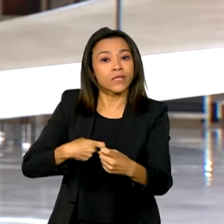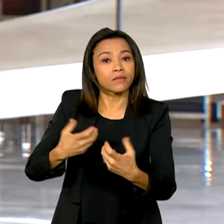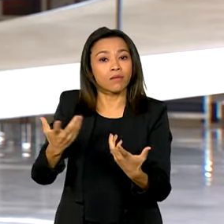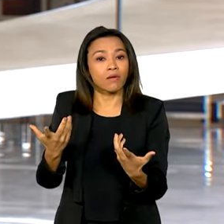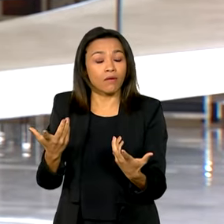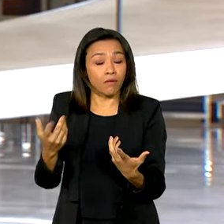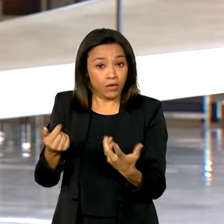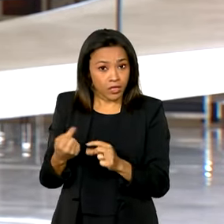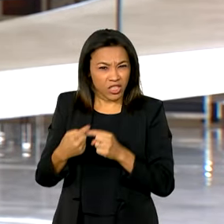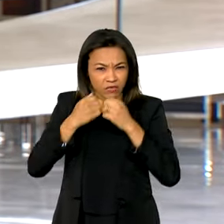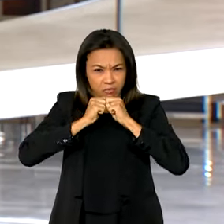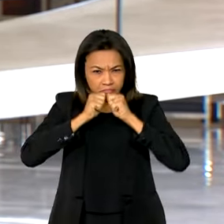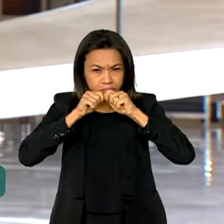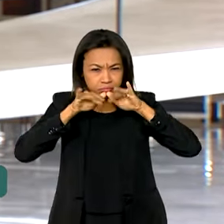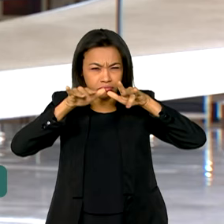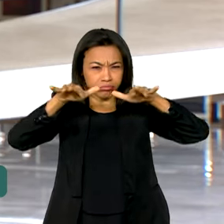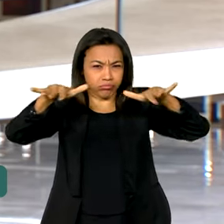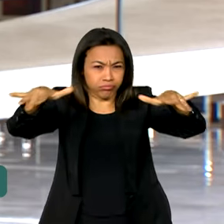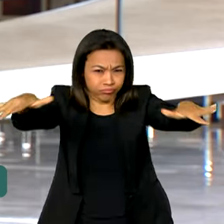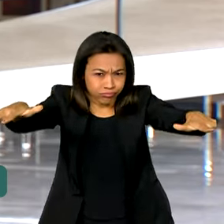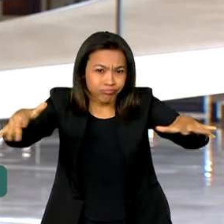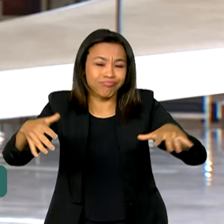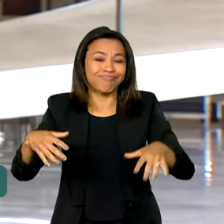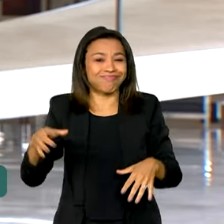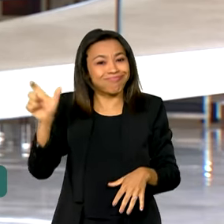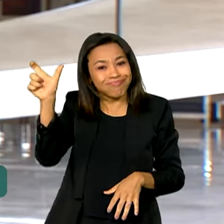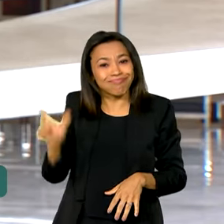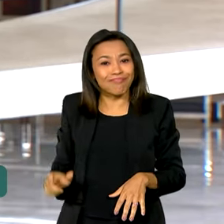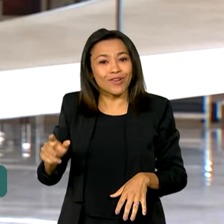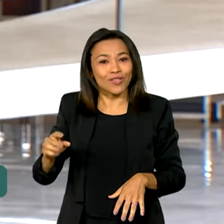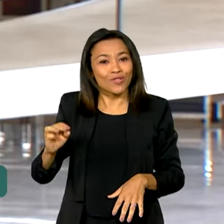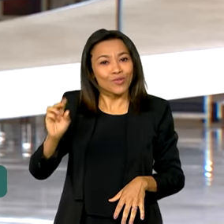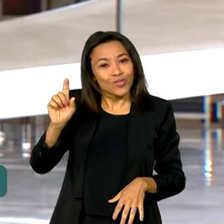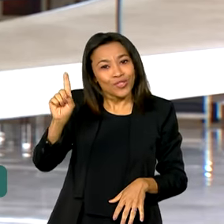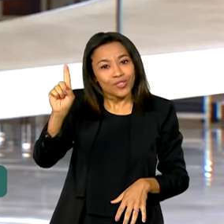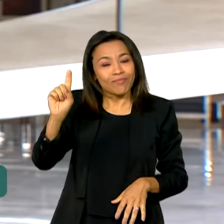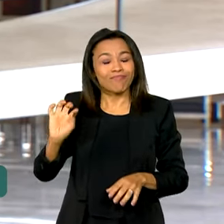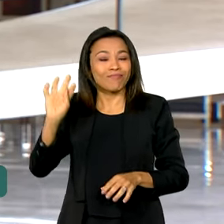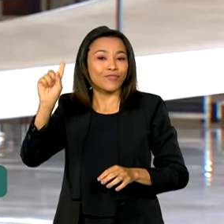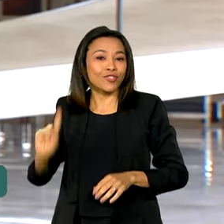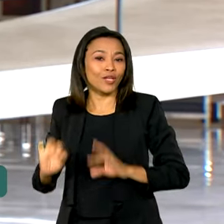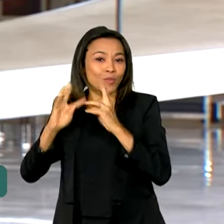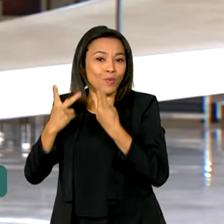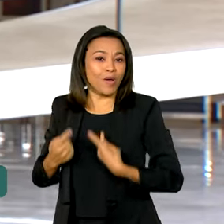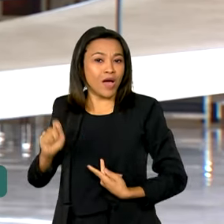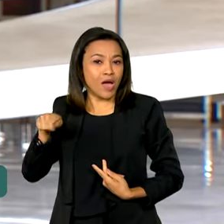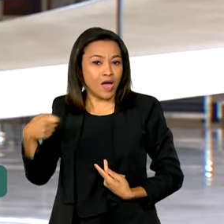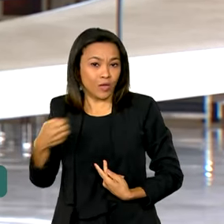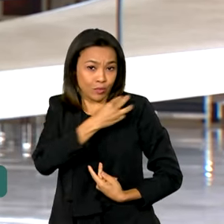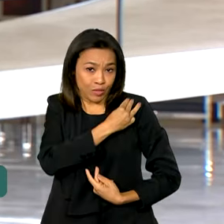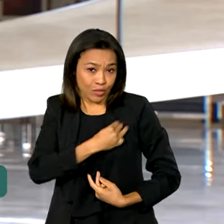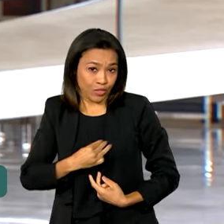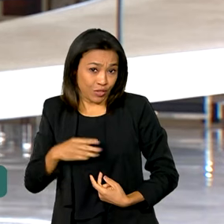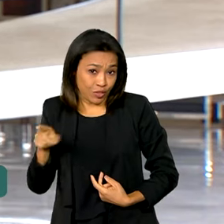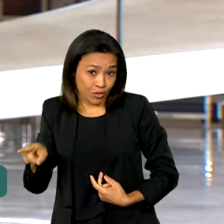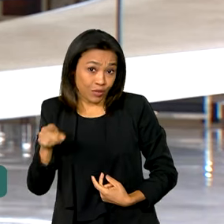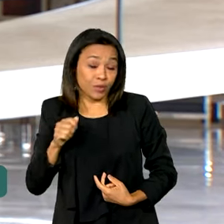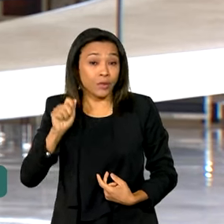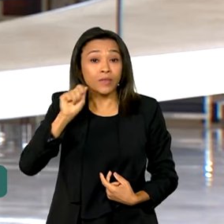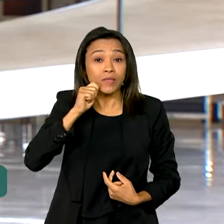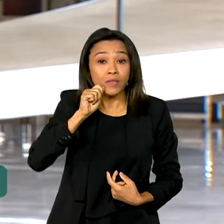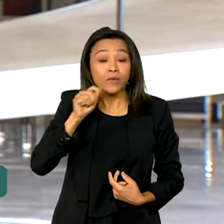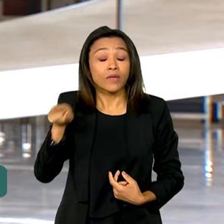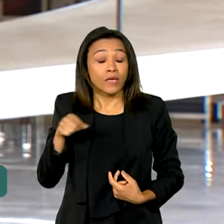semana passada, envolvendo, então, o ministro dos Direitos Humanos e da Cidadania, Silvio Almeida, o Planalto informou que a ministra